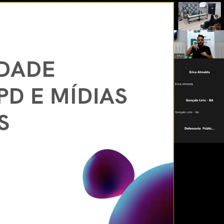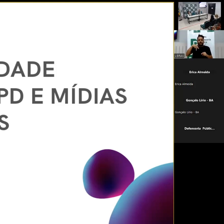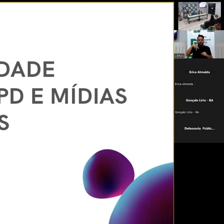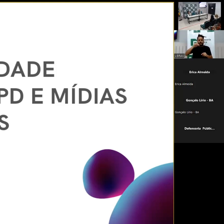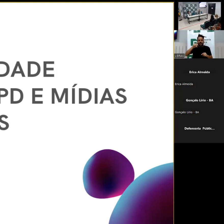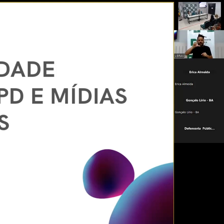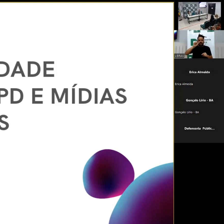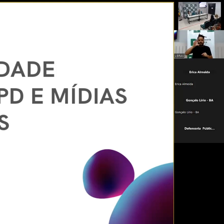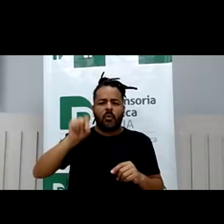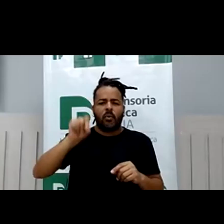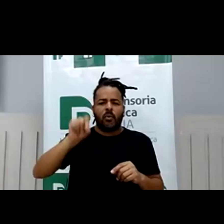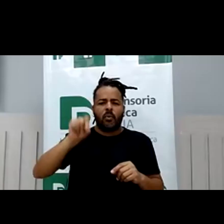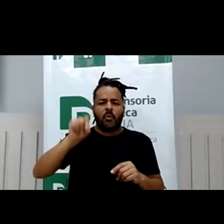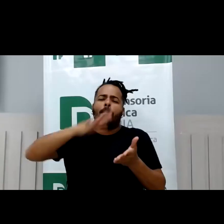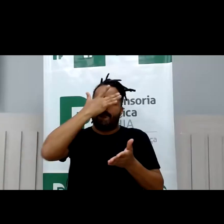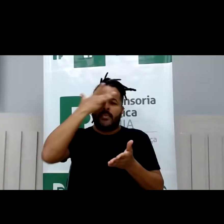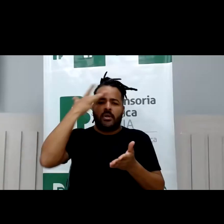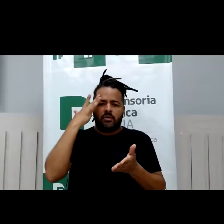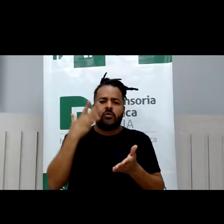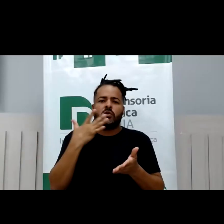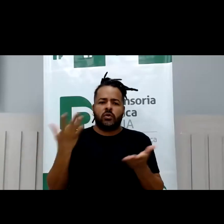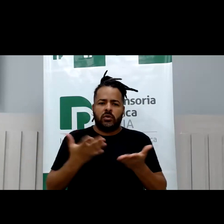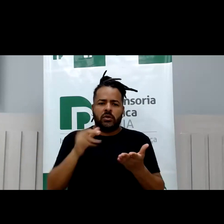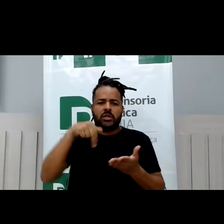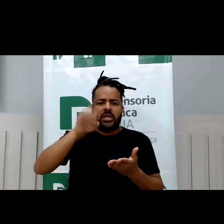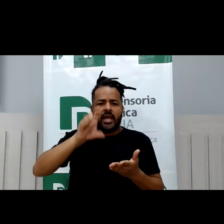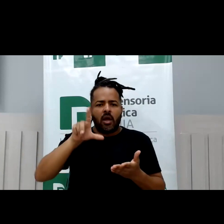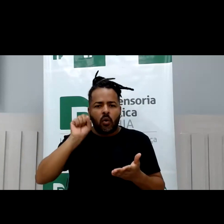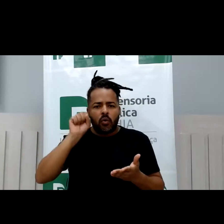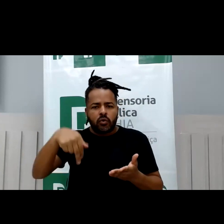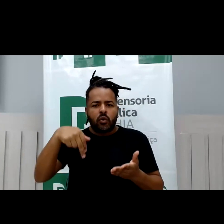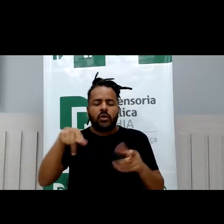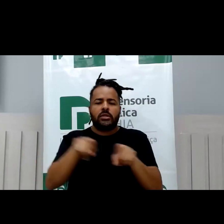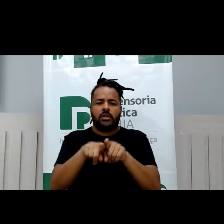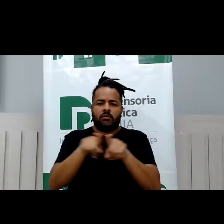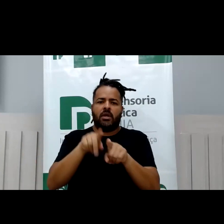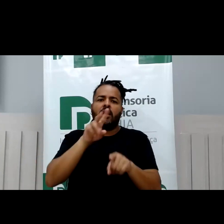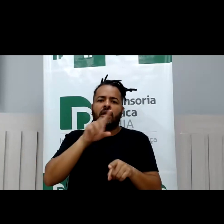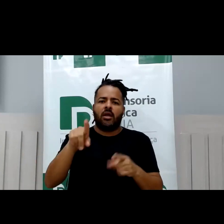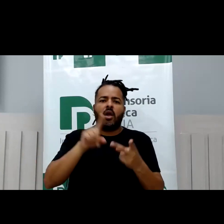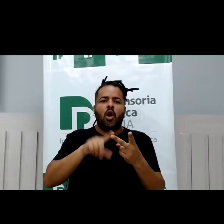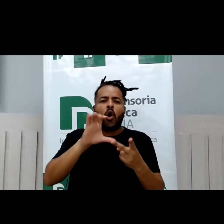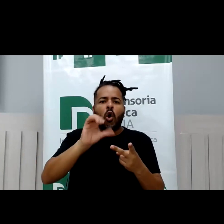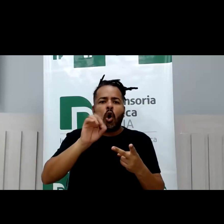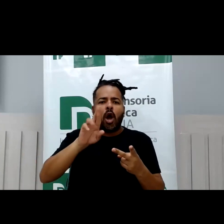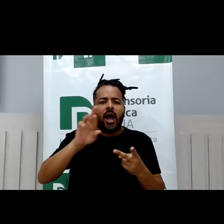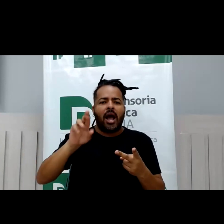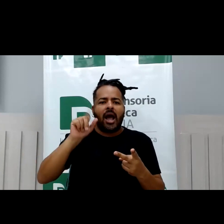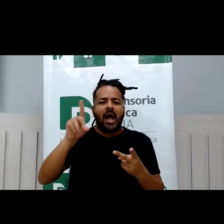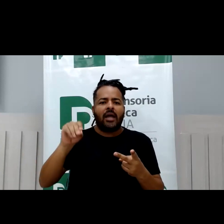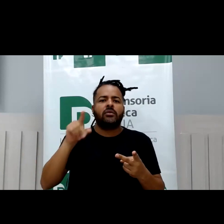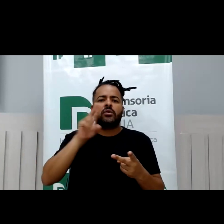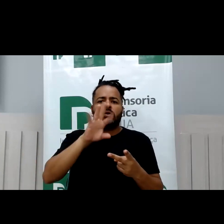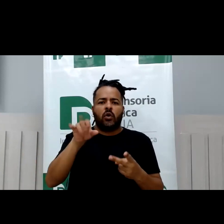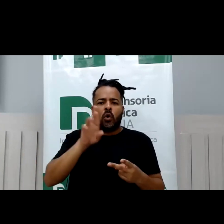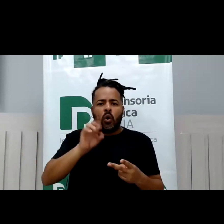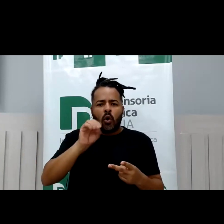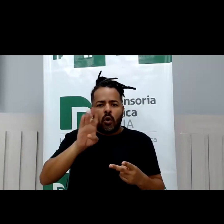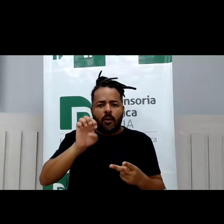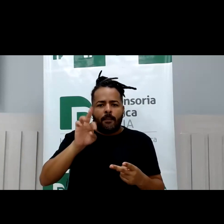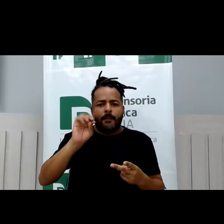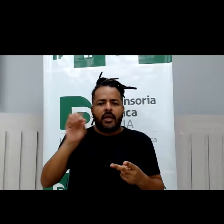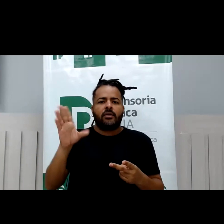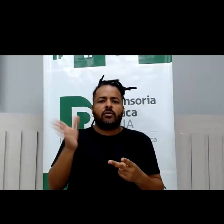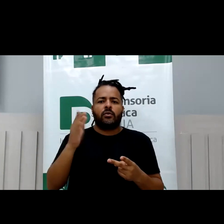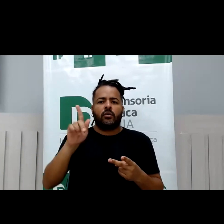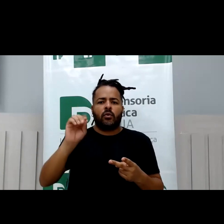Pamplona, Nelson Rosenwald, parceiro de Cristiano Chaves de livro, Conrado Paulino, parceiro de livro, Roberto Gomes, promotor